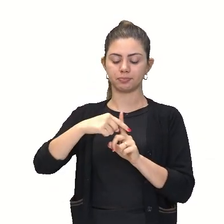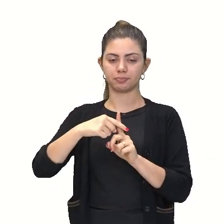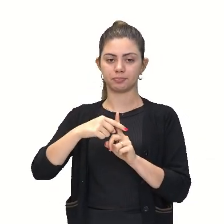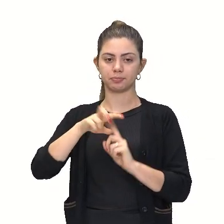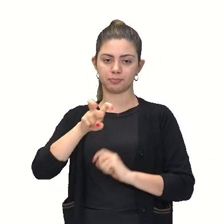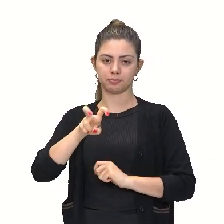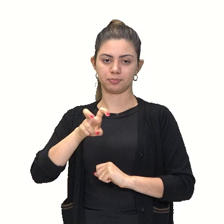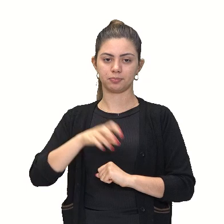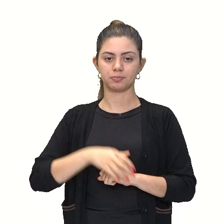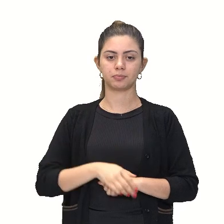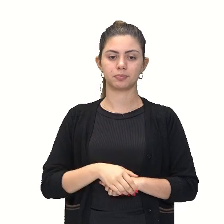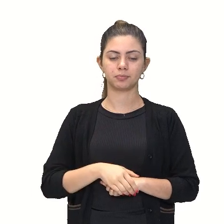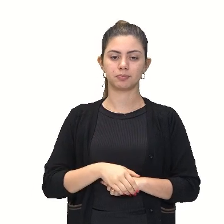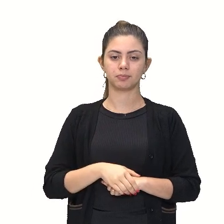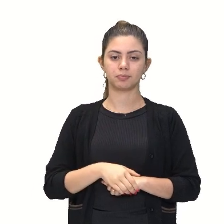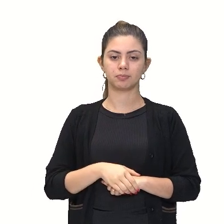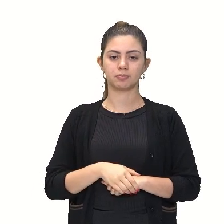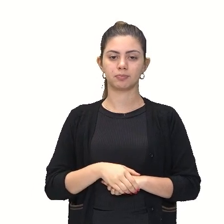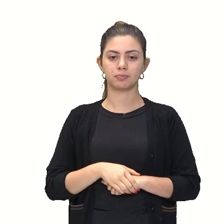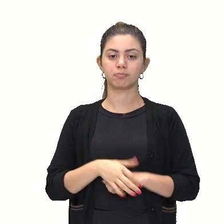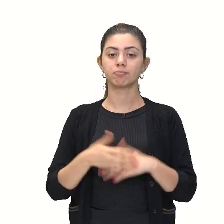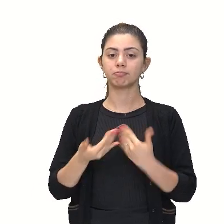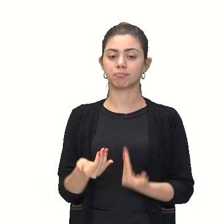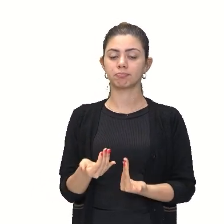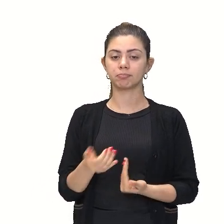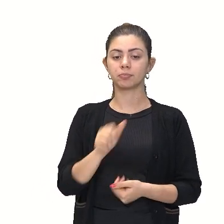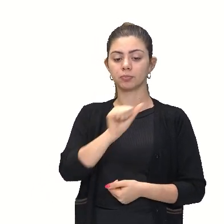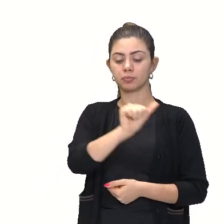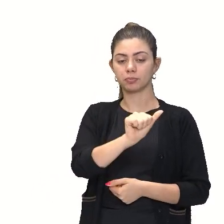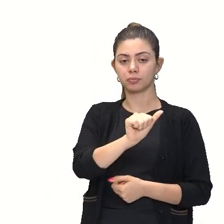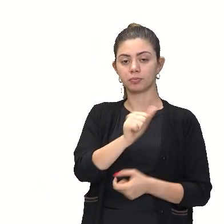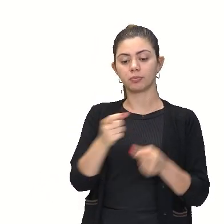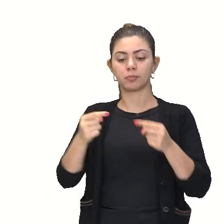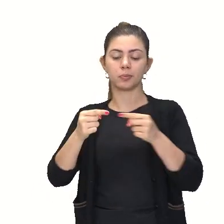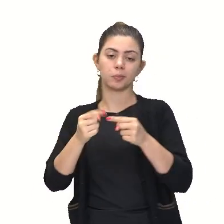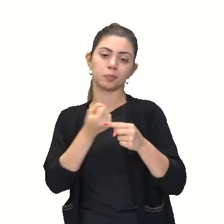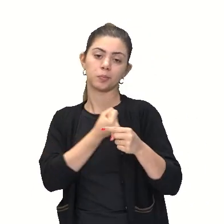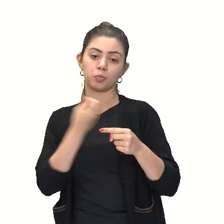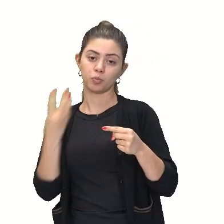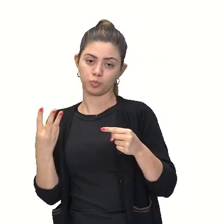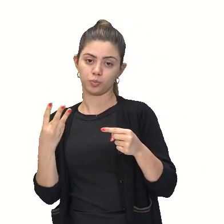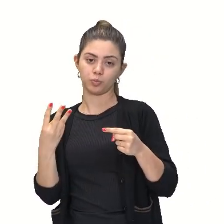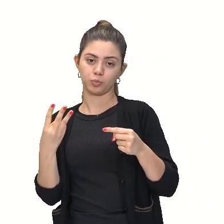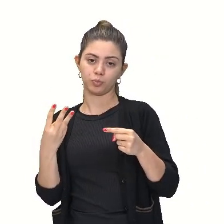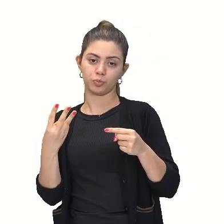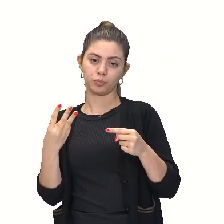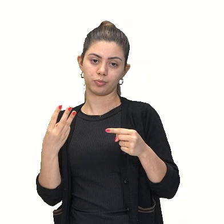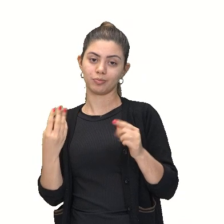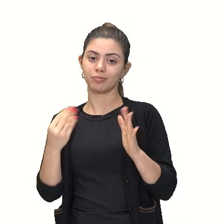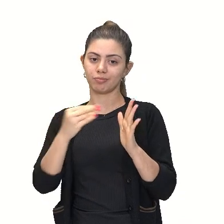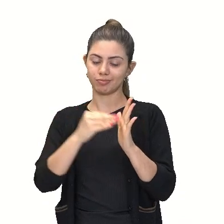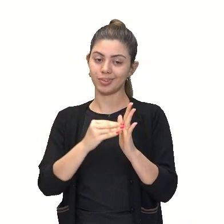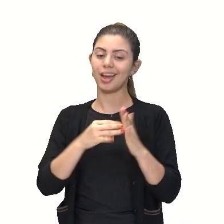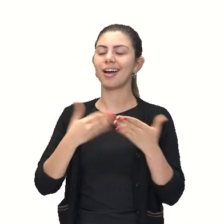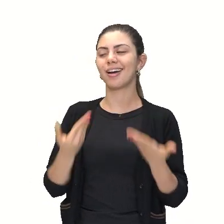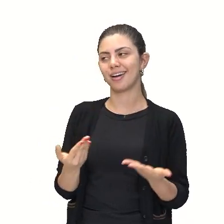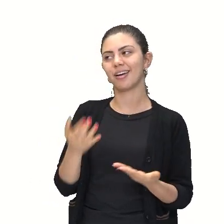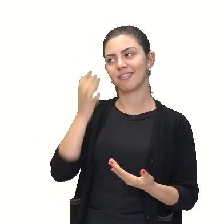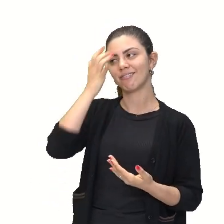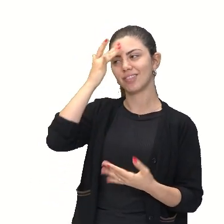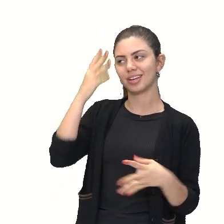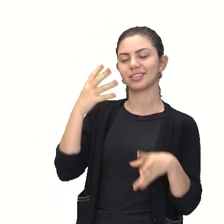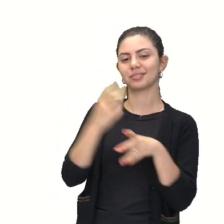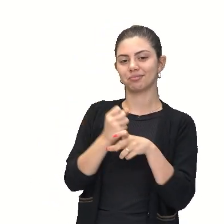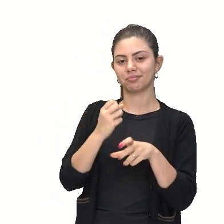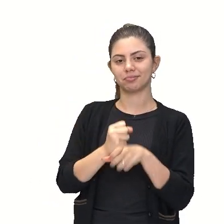Aí eu posso dizer que para A igual a 3. Olha aí. Agora sim, Bem,